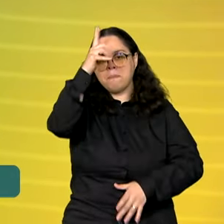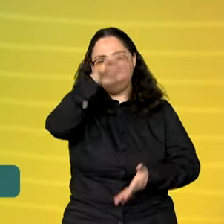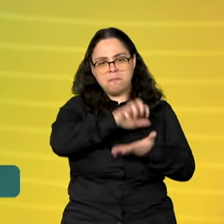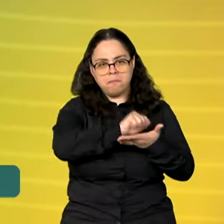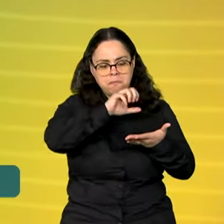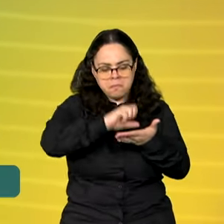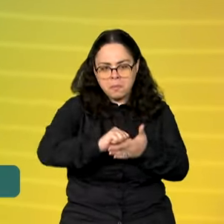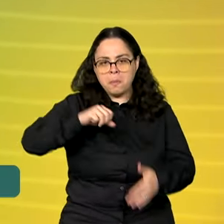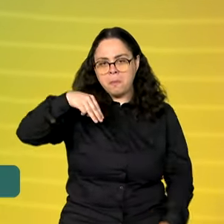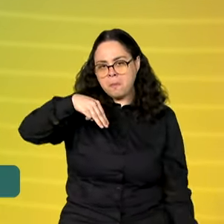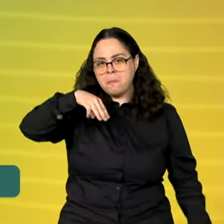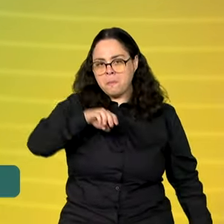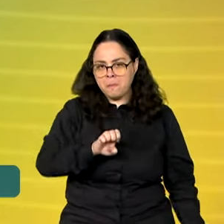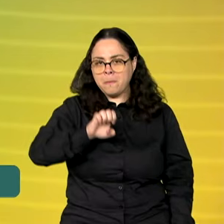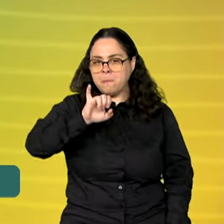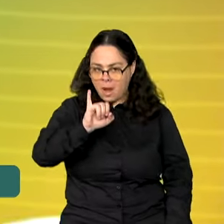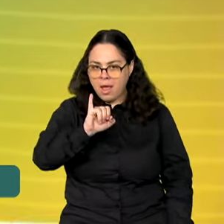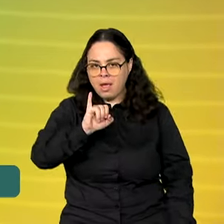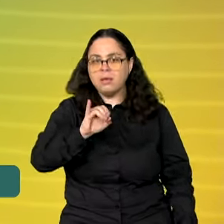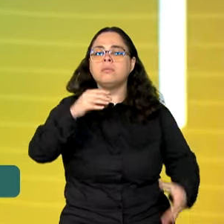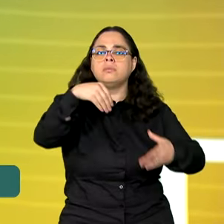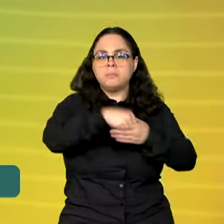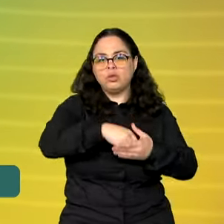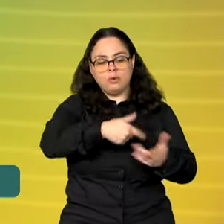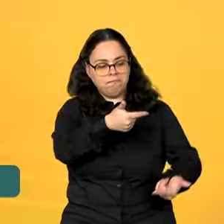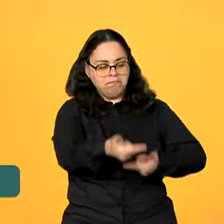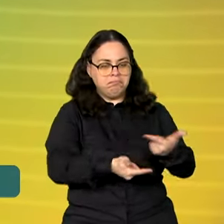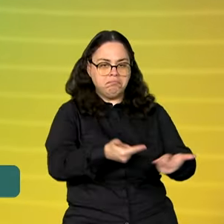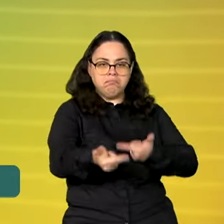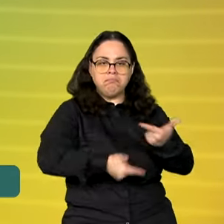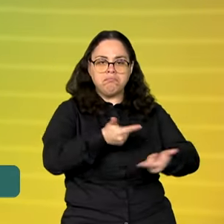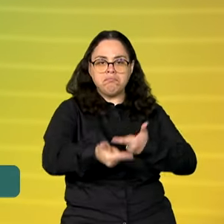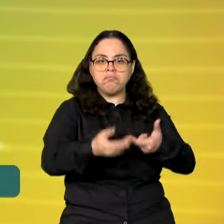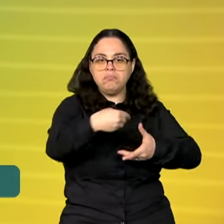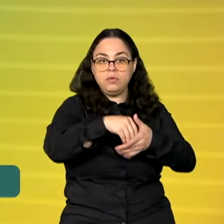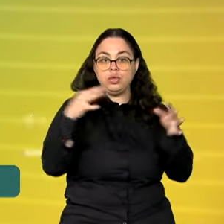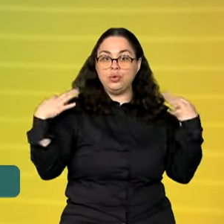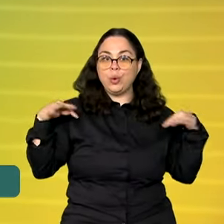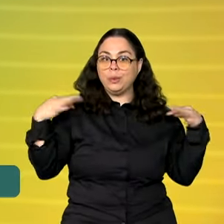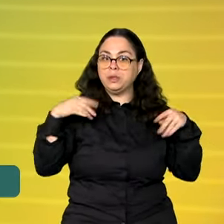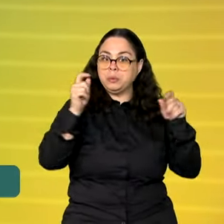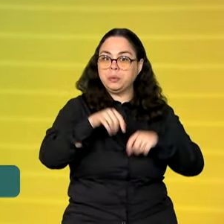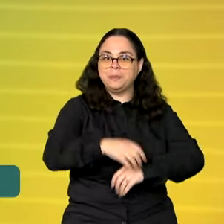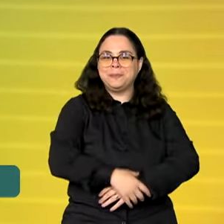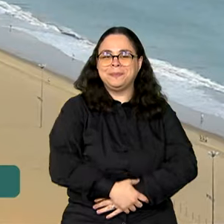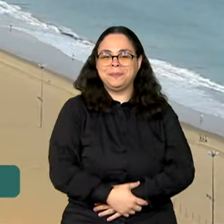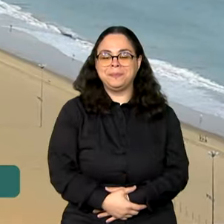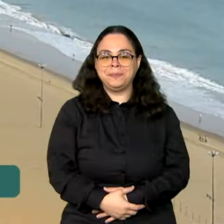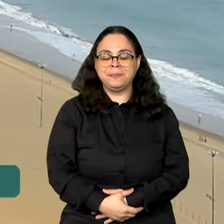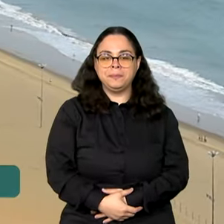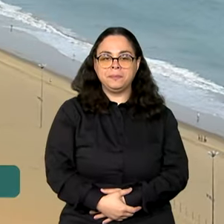microempreendedores individuais, os MEIs, como prestadores de serviços em turismo.